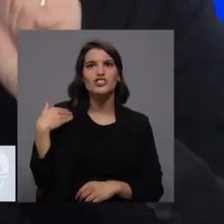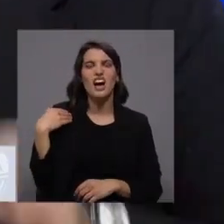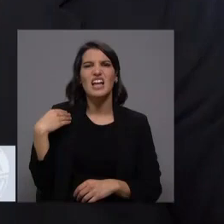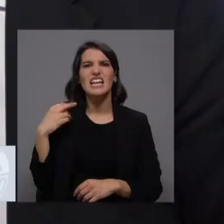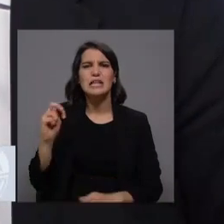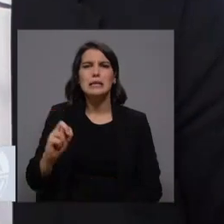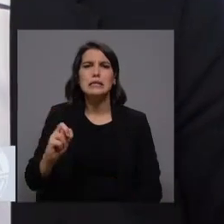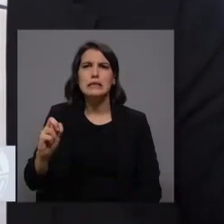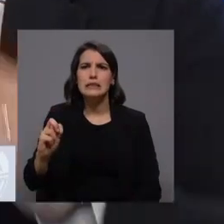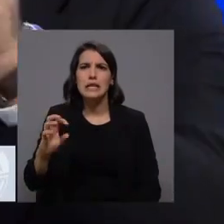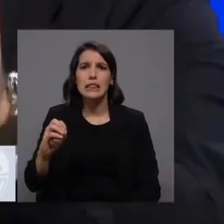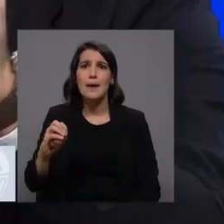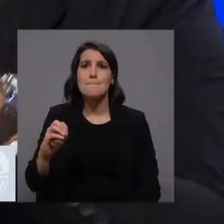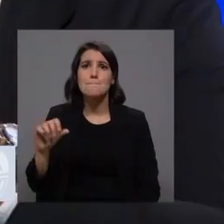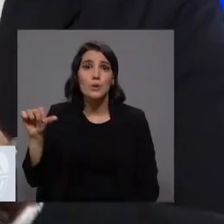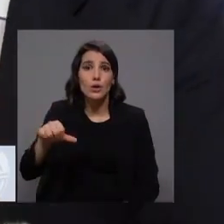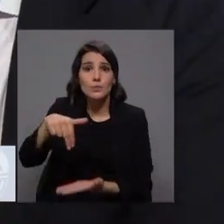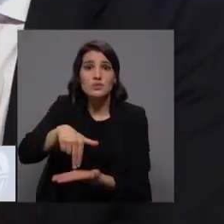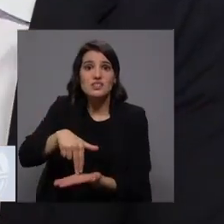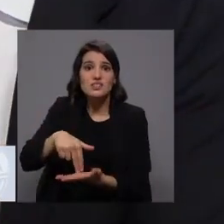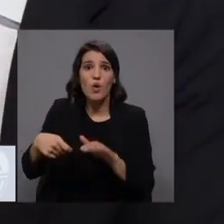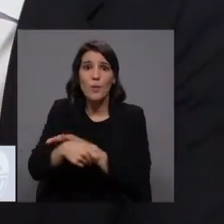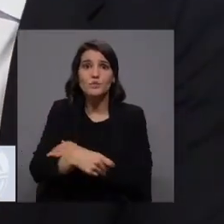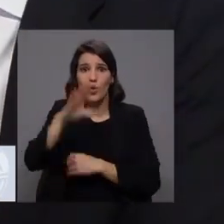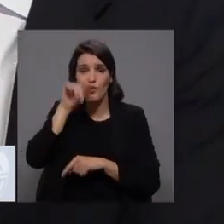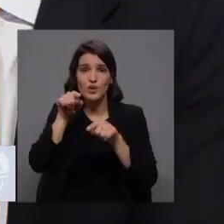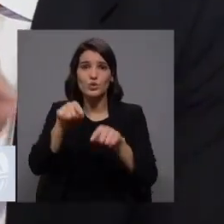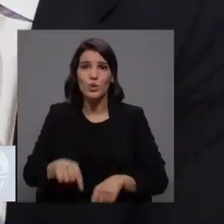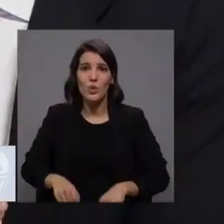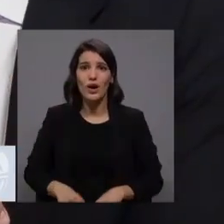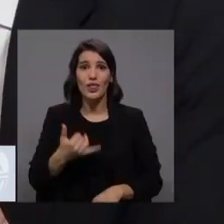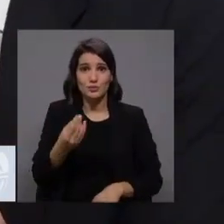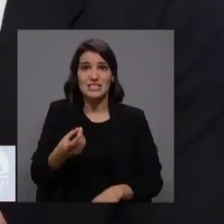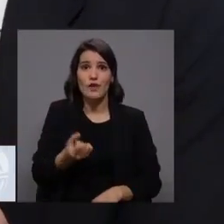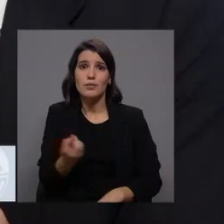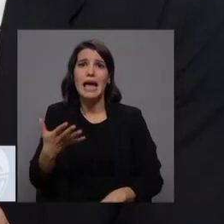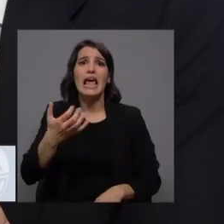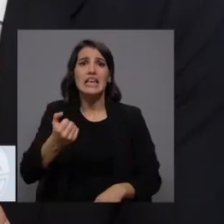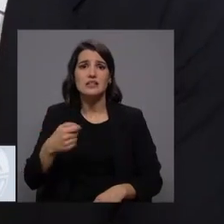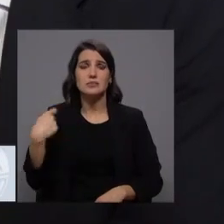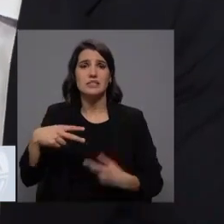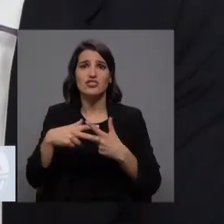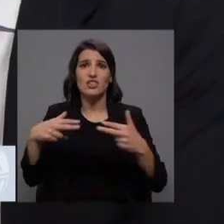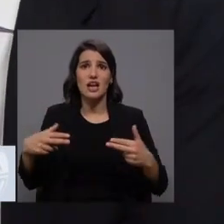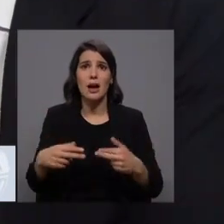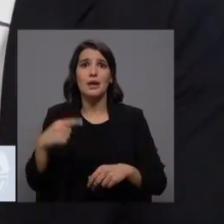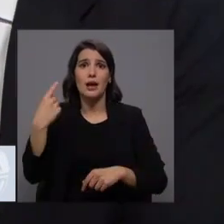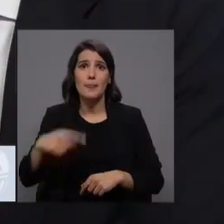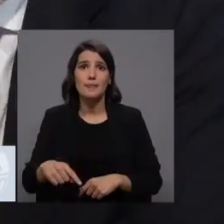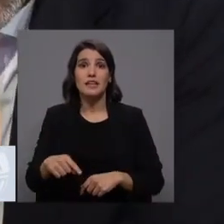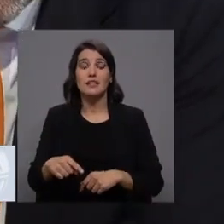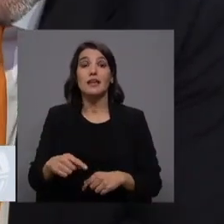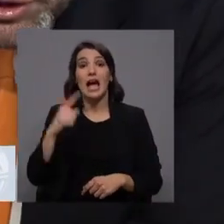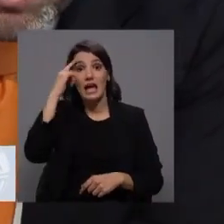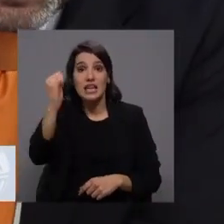pior posição no ranking da corrupção sob o seu governo. Em 2019, havia 15 autarcas arguídos por crimes económicos. 14 eram do